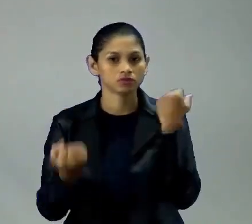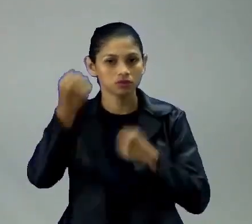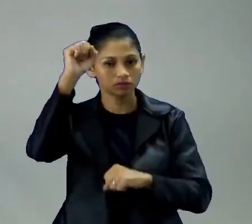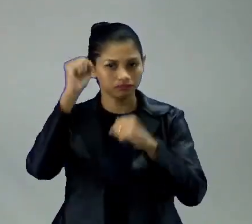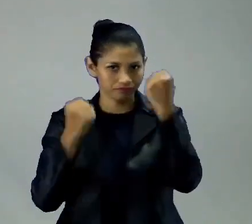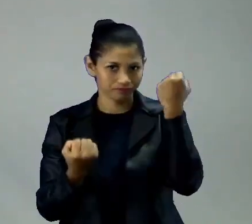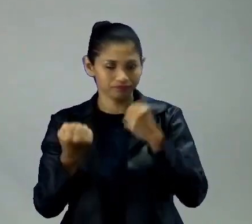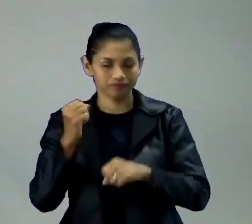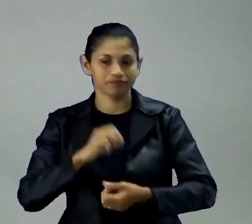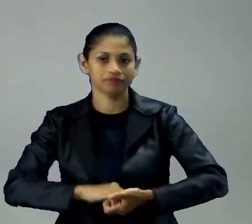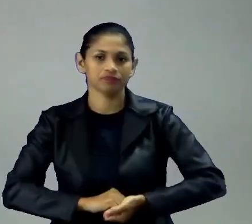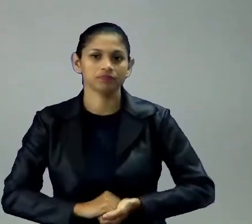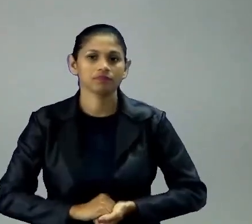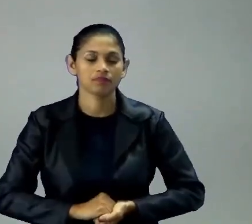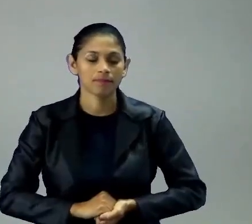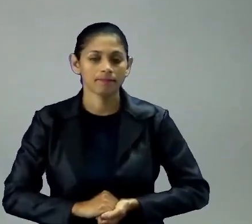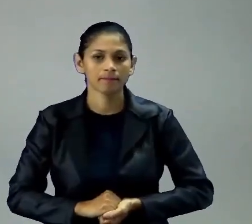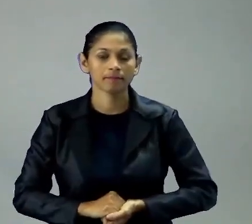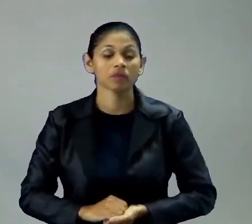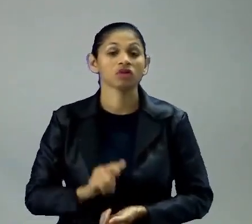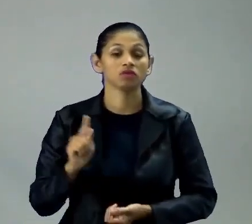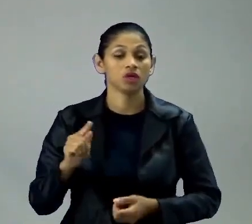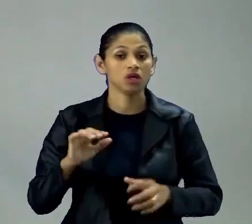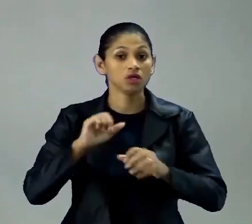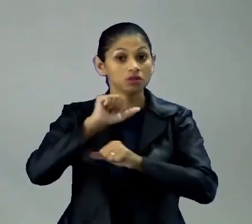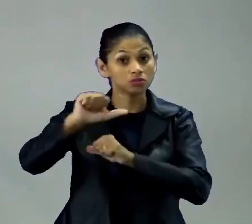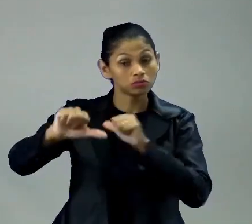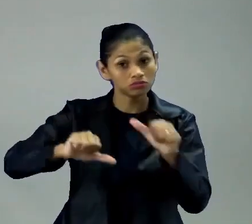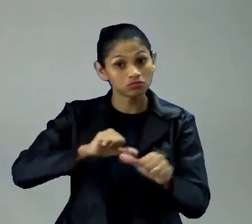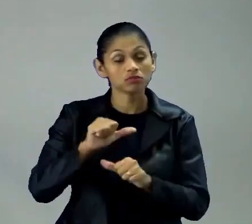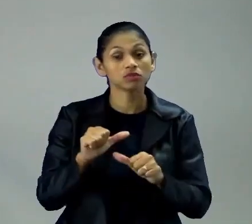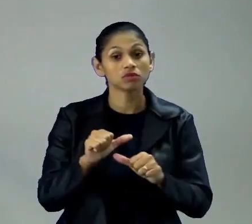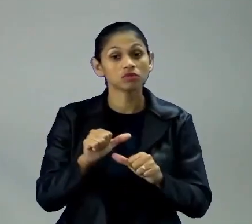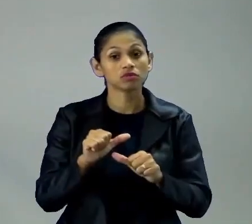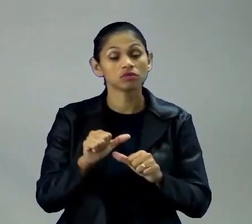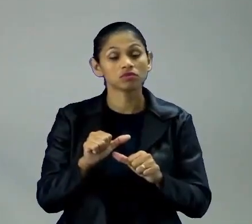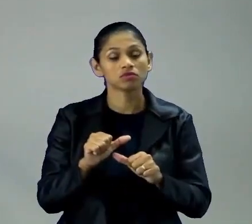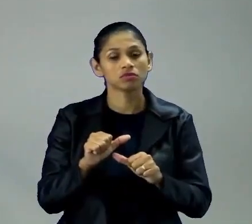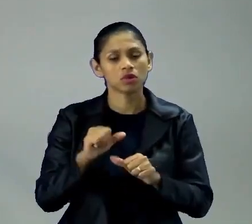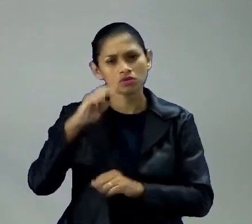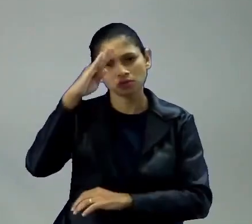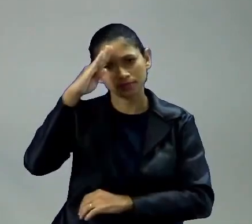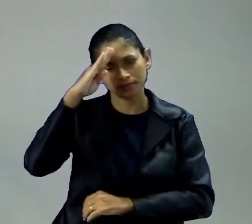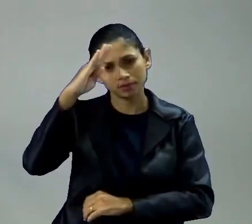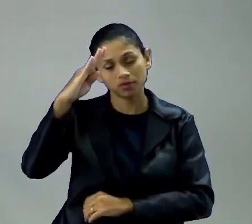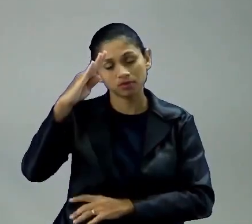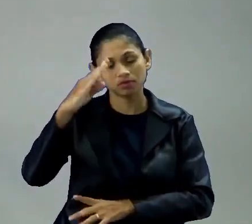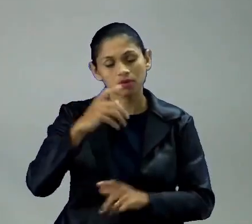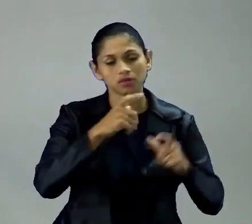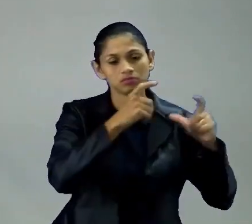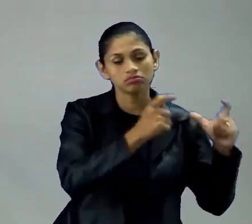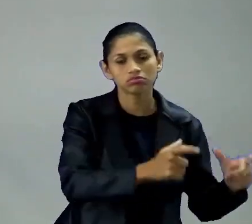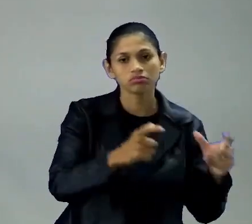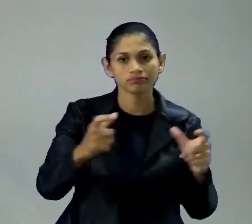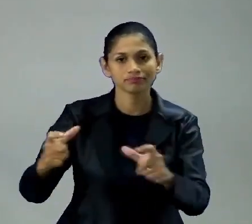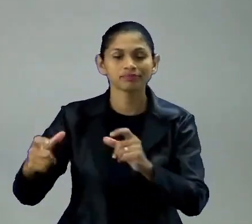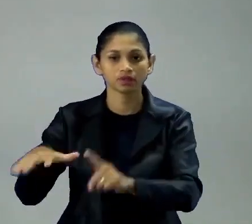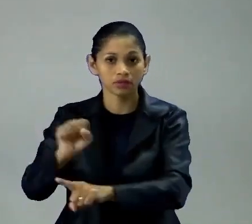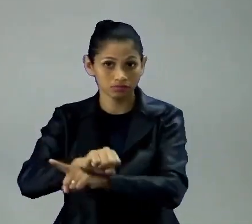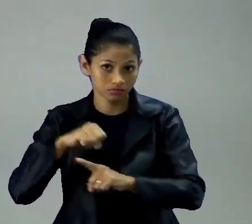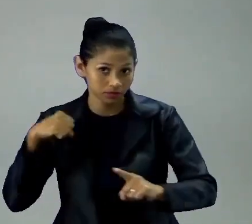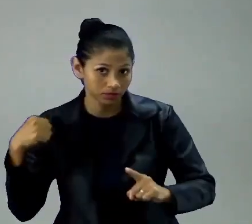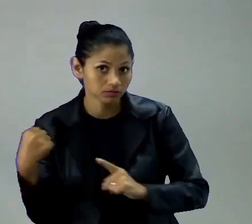de industrialização, né, foi ele que modificou, digamos aí, né, os principais espaços, né, os nossos espaços